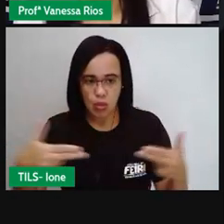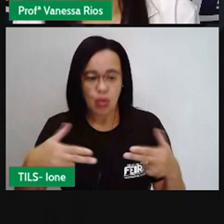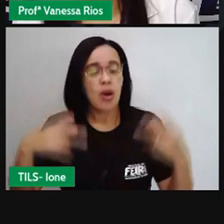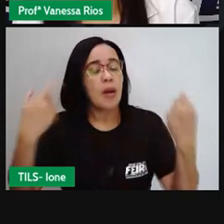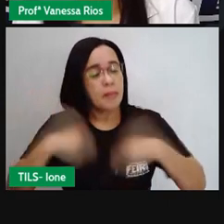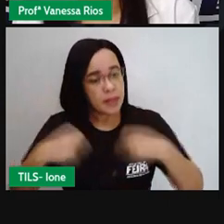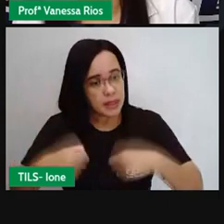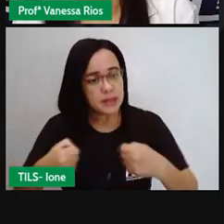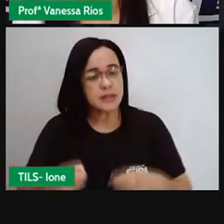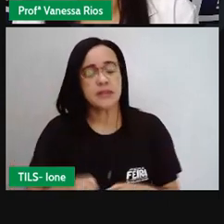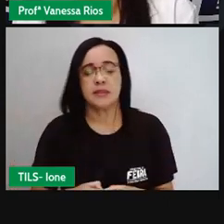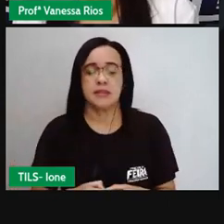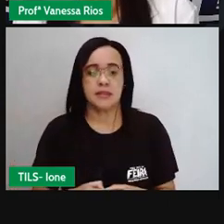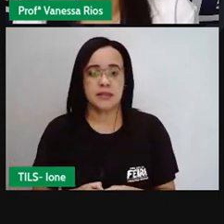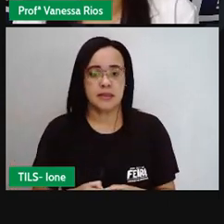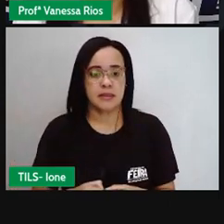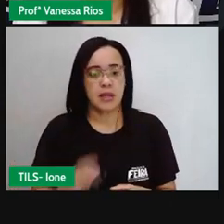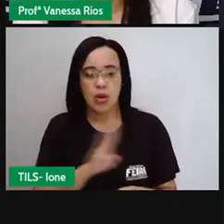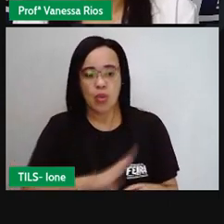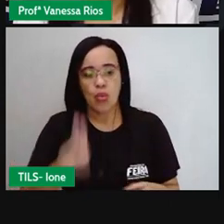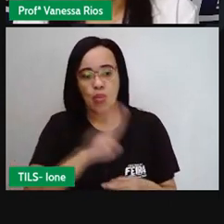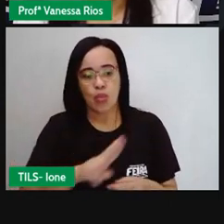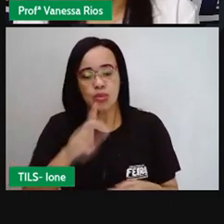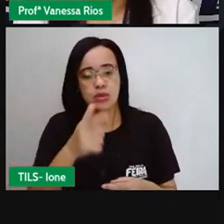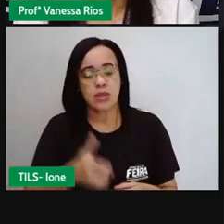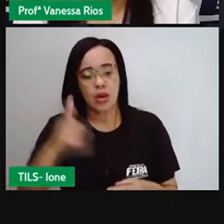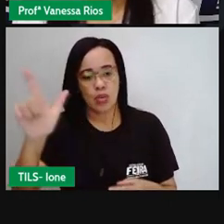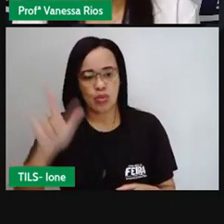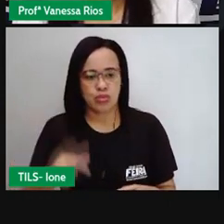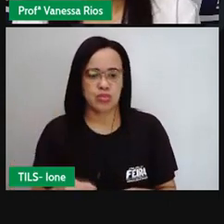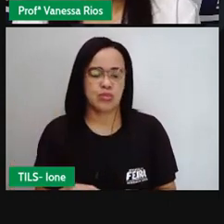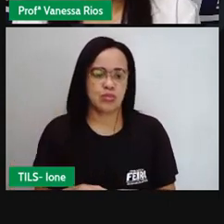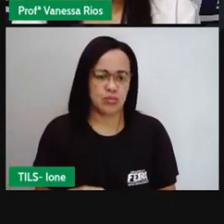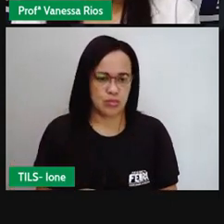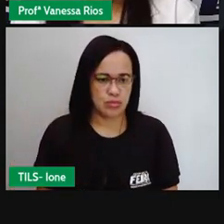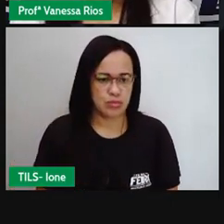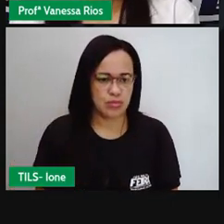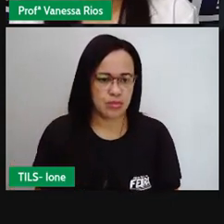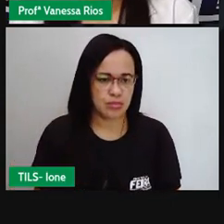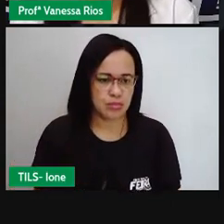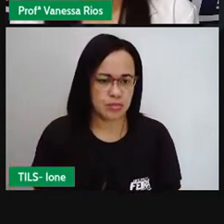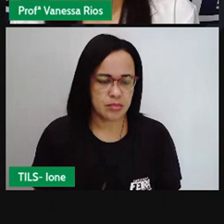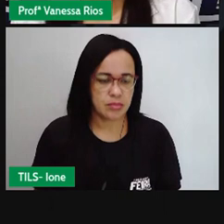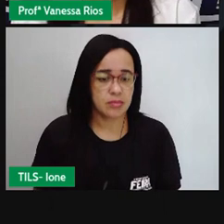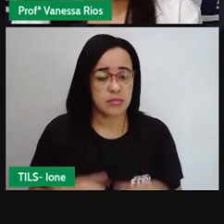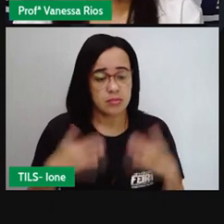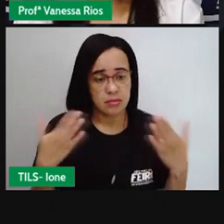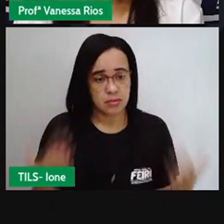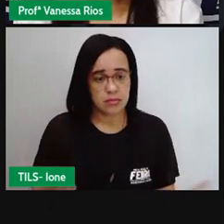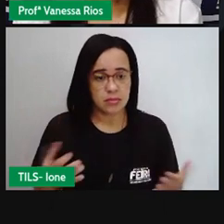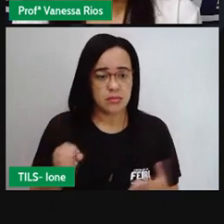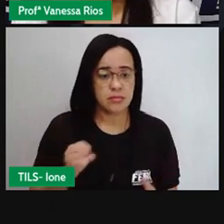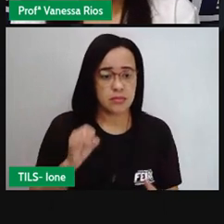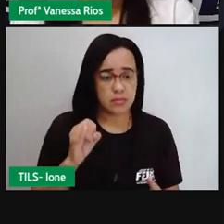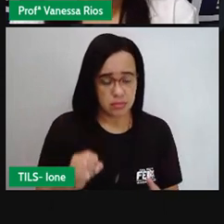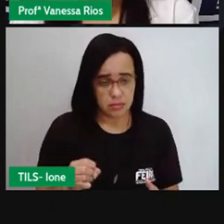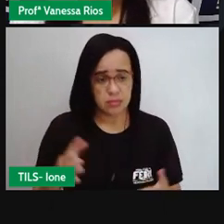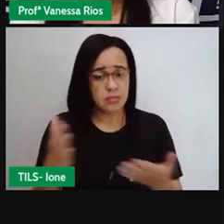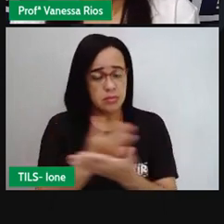observar metros, quilômetros, e assim por diante. Mas aí, existem instrumentos para que a gente